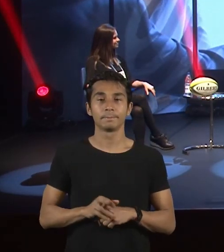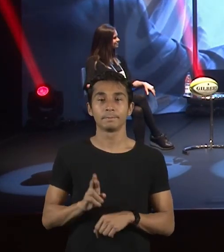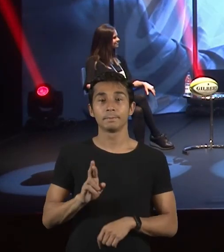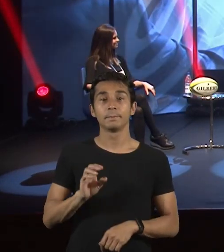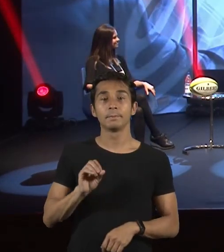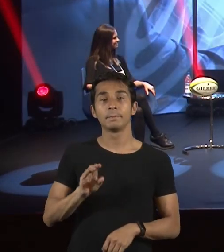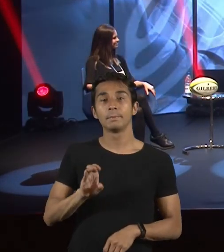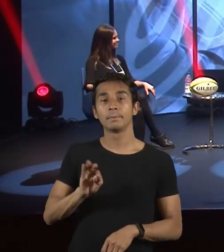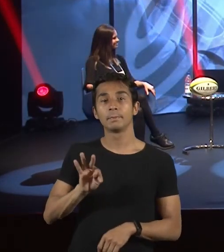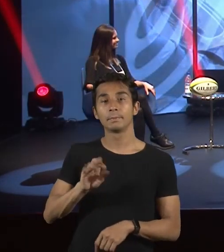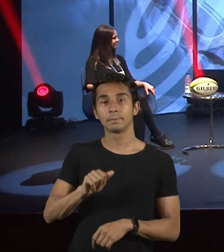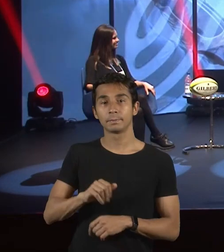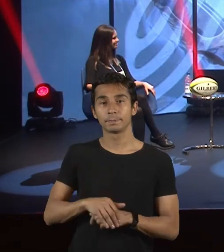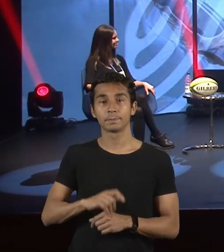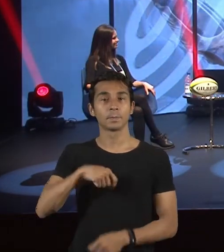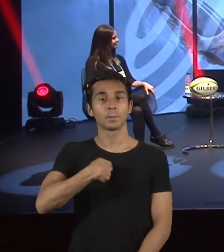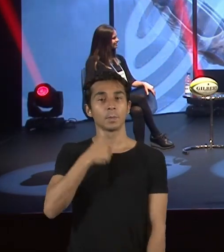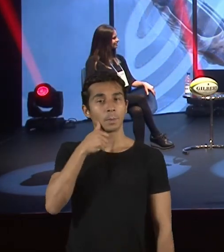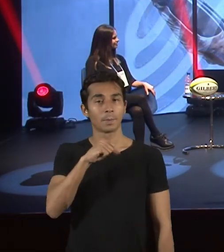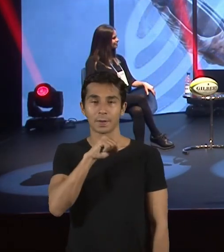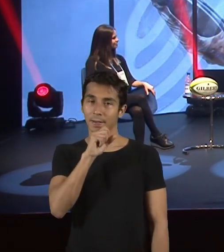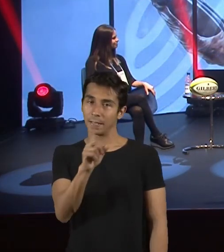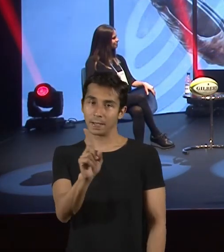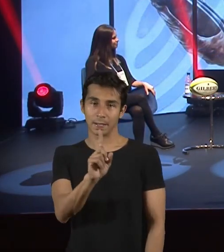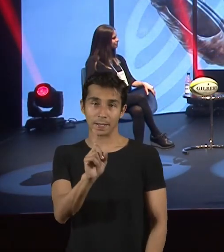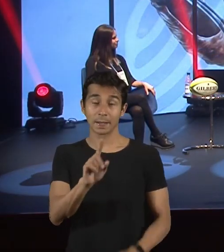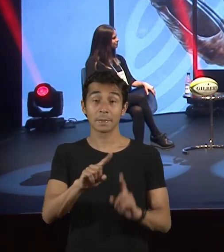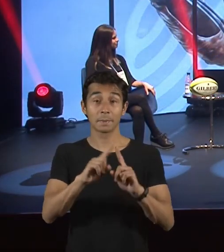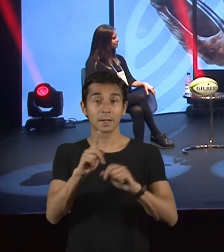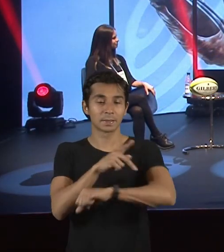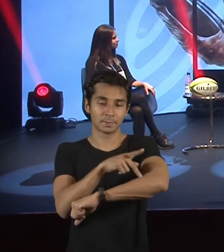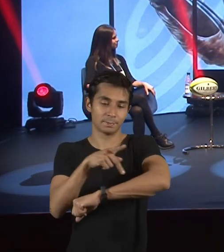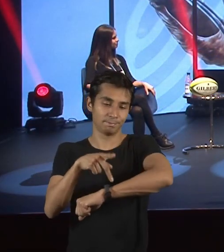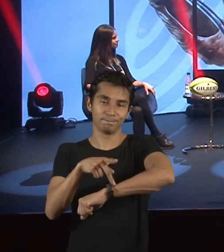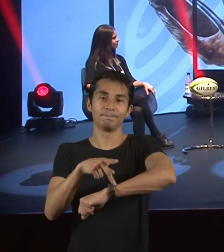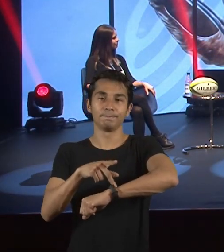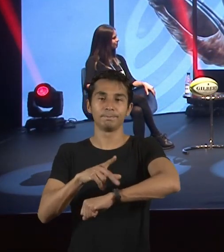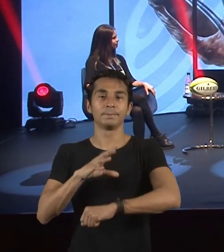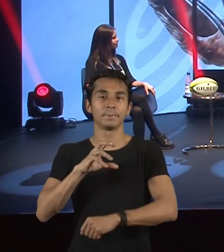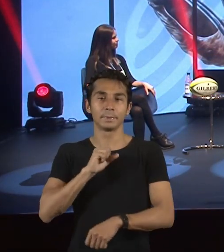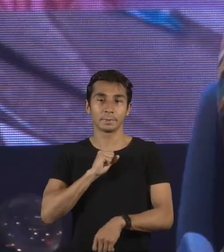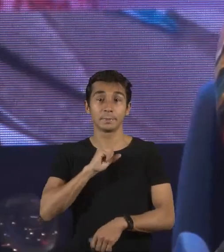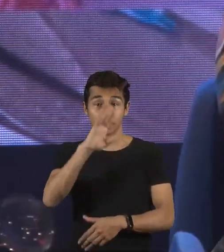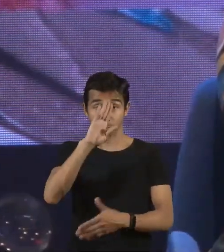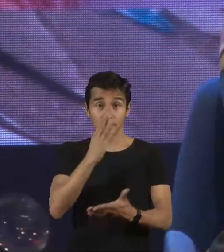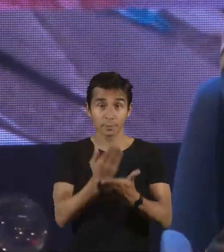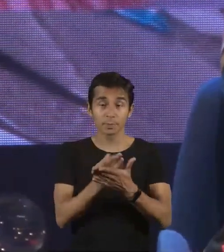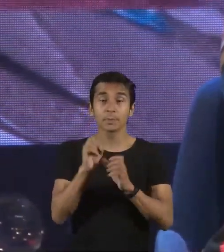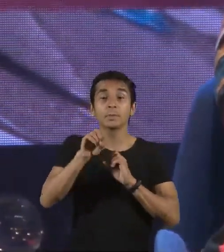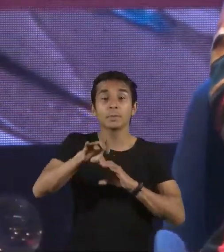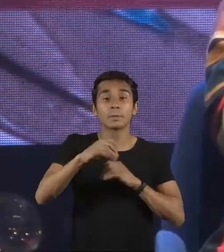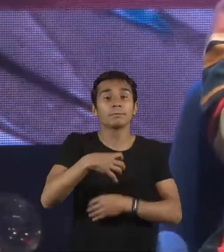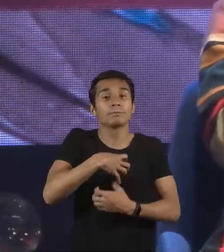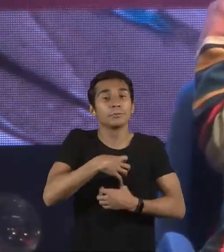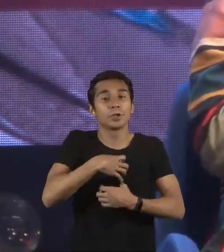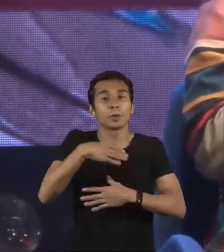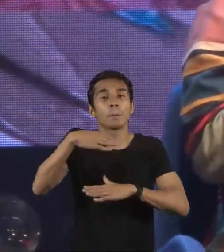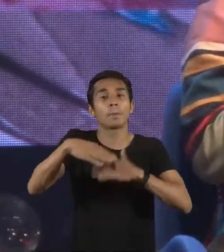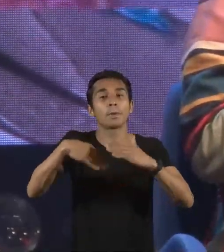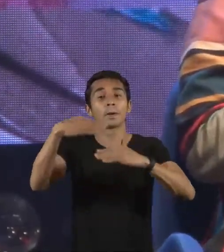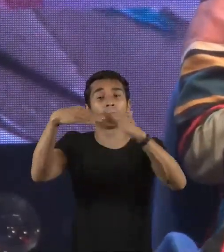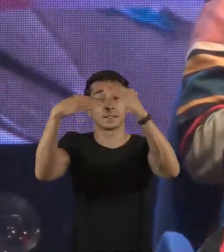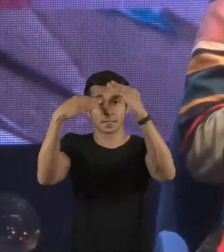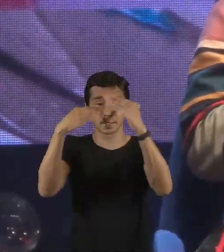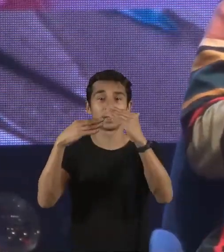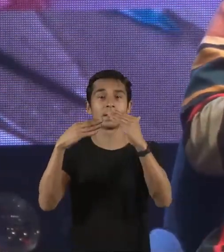pedagogia e eu acredito realmente numa educação progressista, numa educação em que as pessoas se eduquem em comunhão com valores